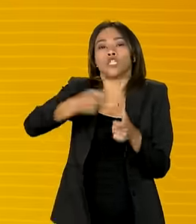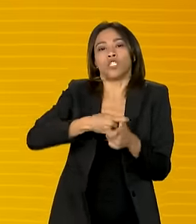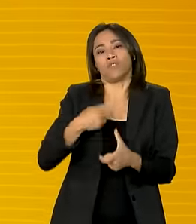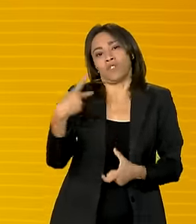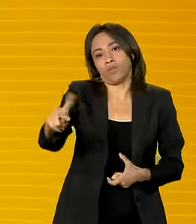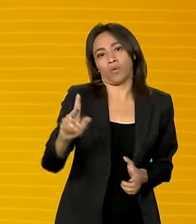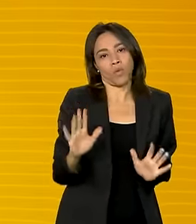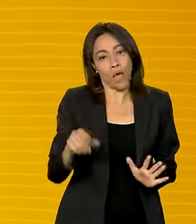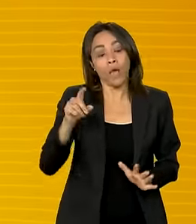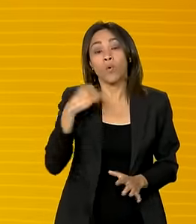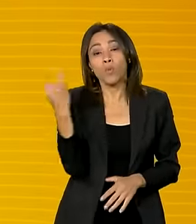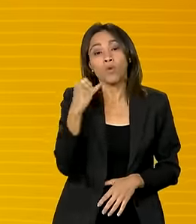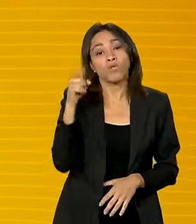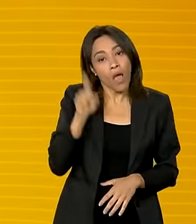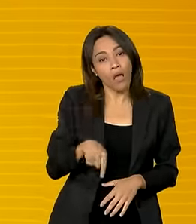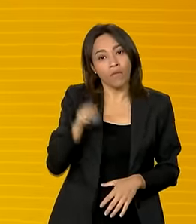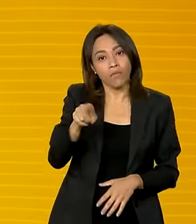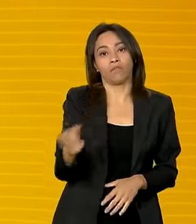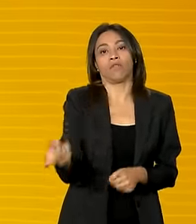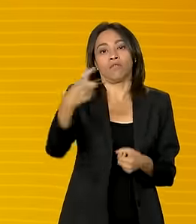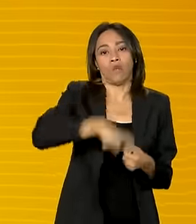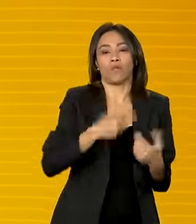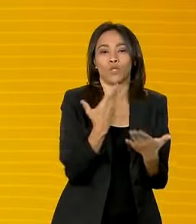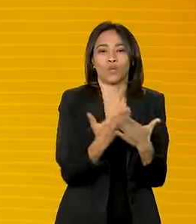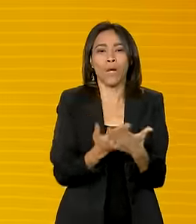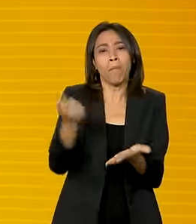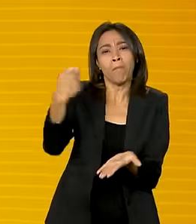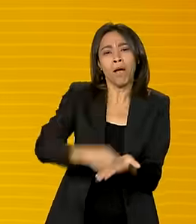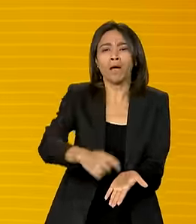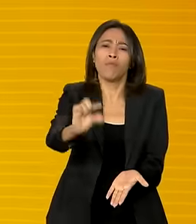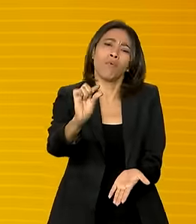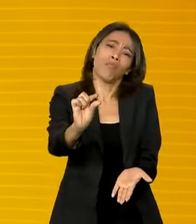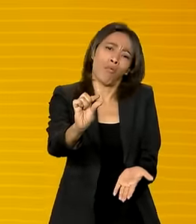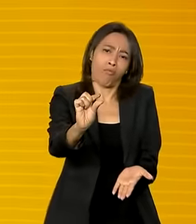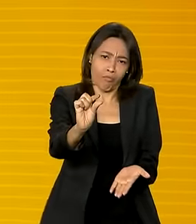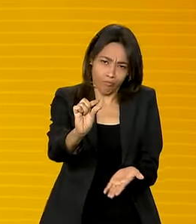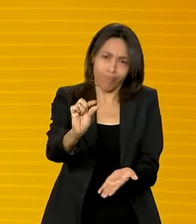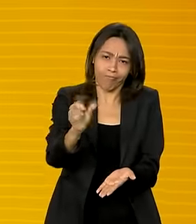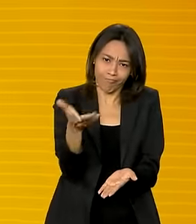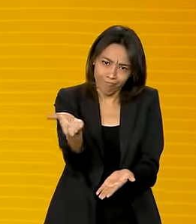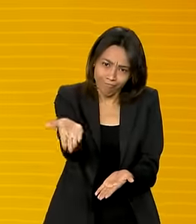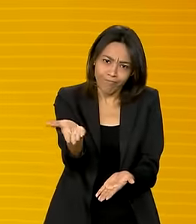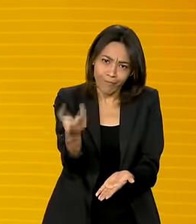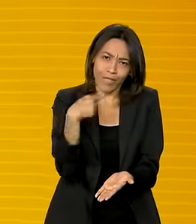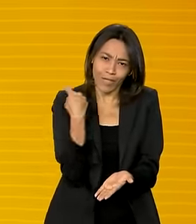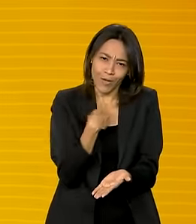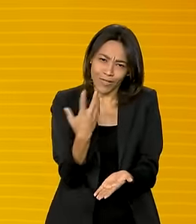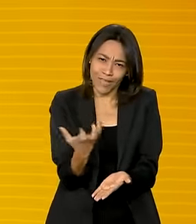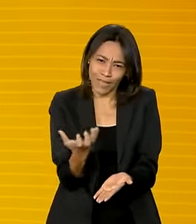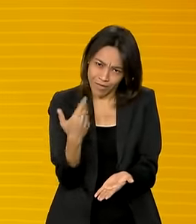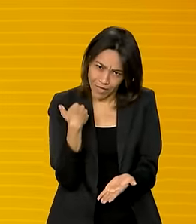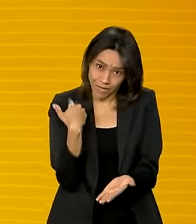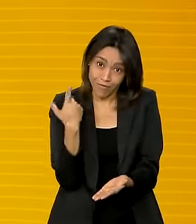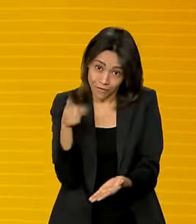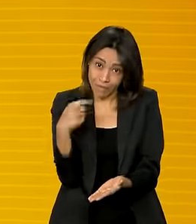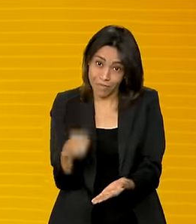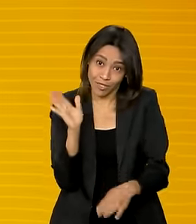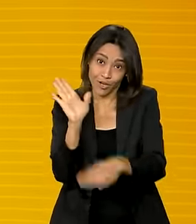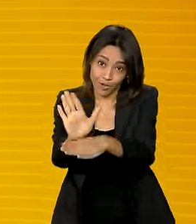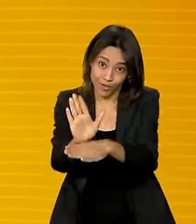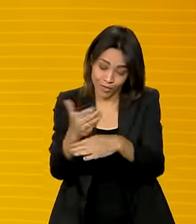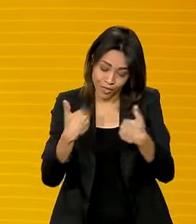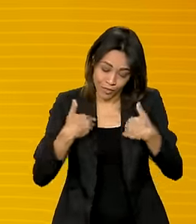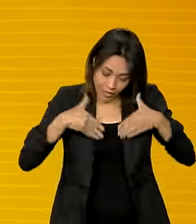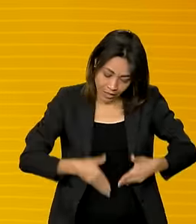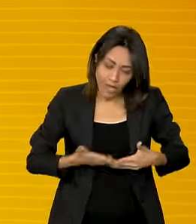que é importante é que você volte a estudar, pagando o mínimo necessário. Porque nós sabemos que você precisa de ajuda e nós estamos